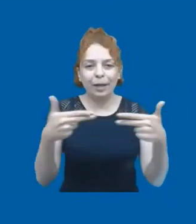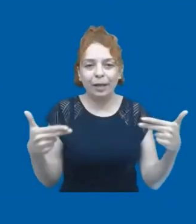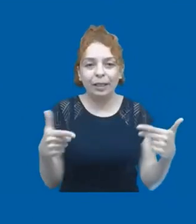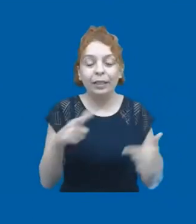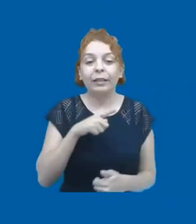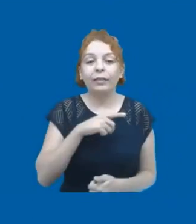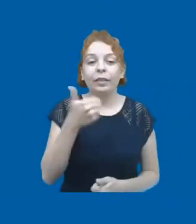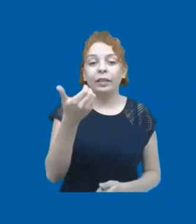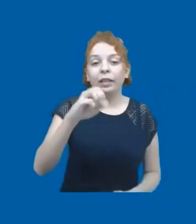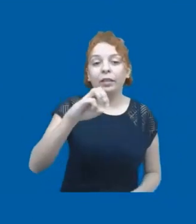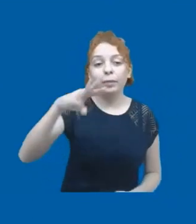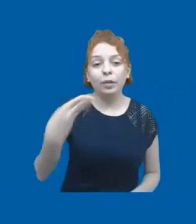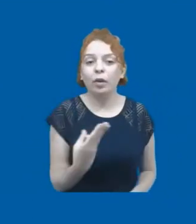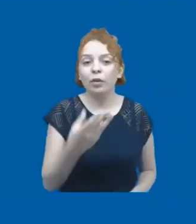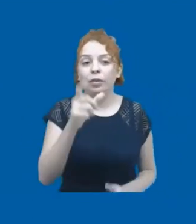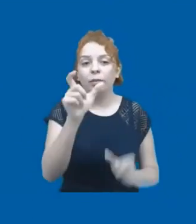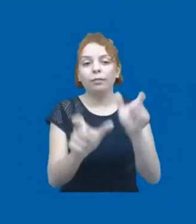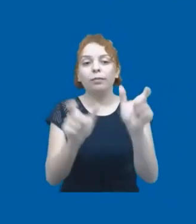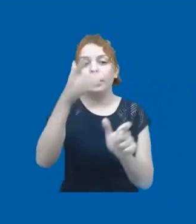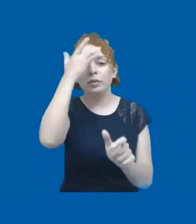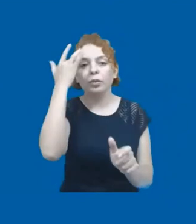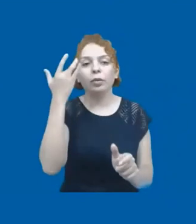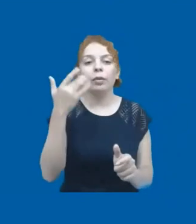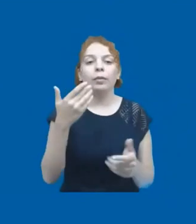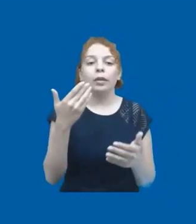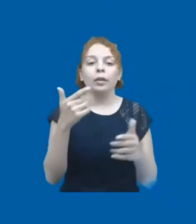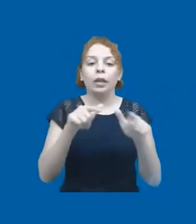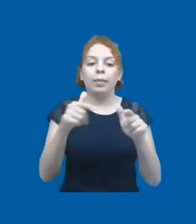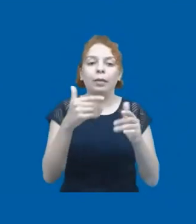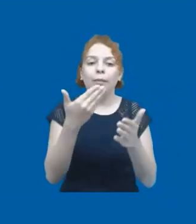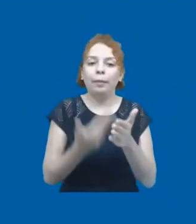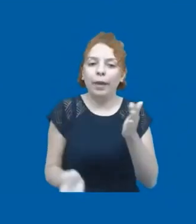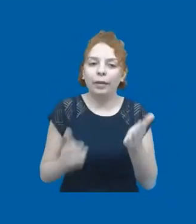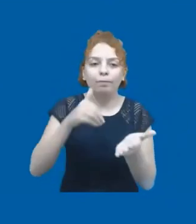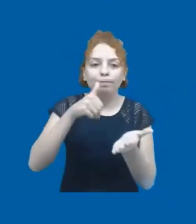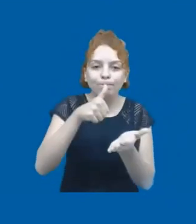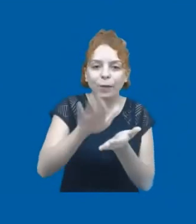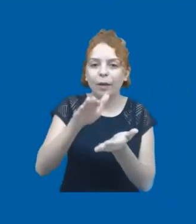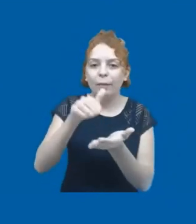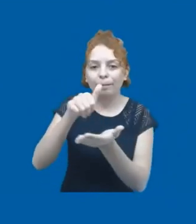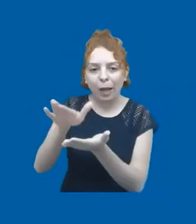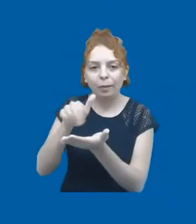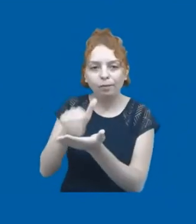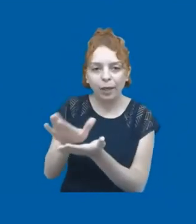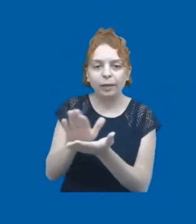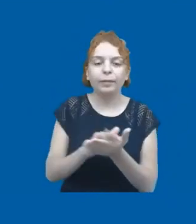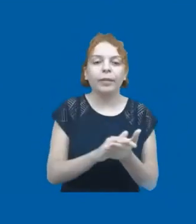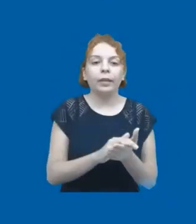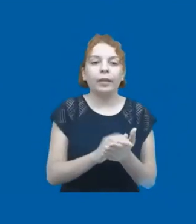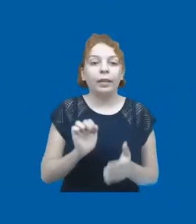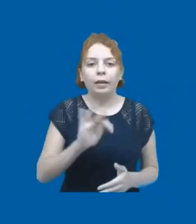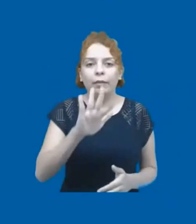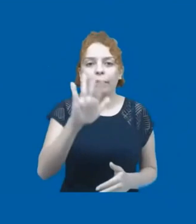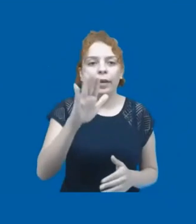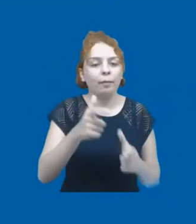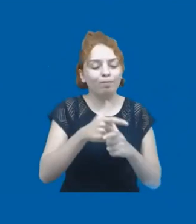10 milhões de pessoas em todo o país que perderam seu emprego. Esse quadro foi mais acentuado nas favelas